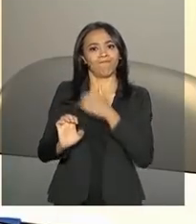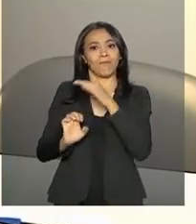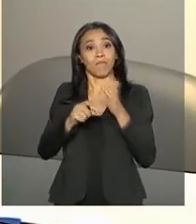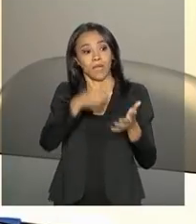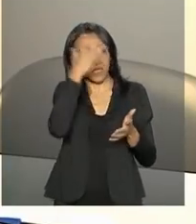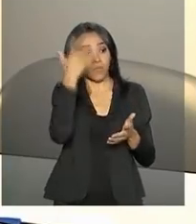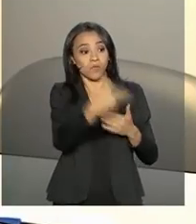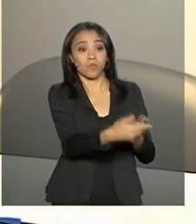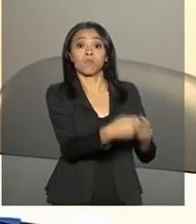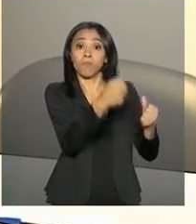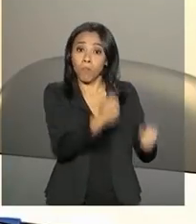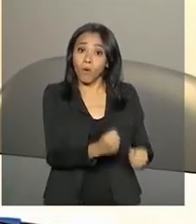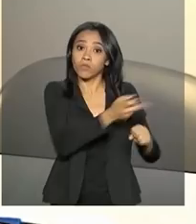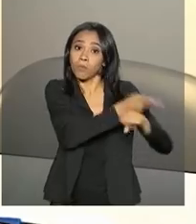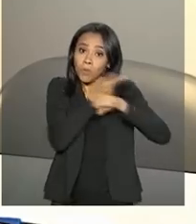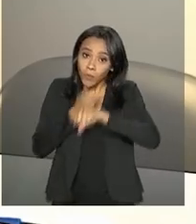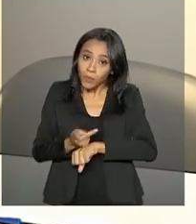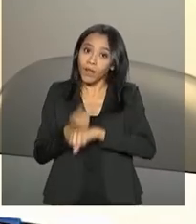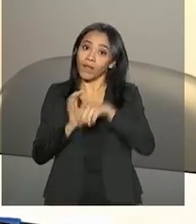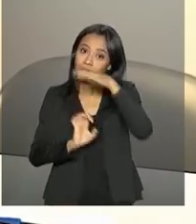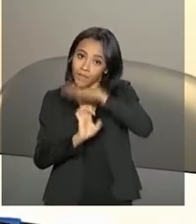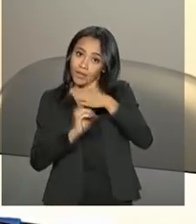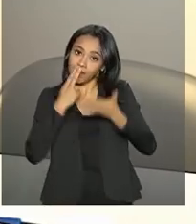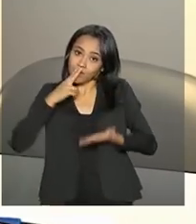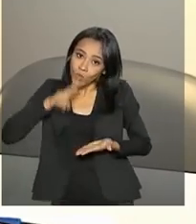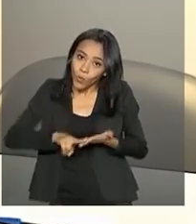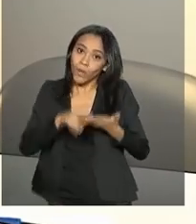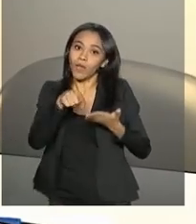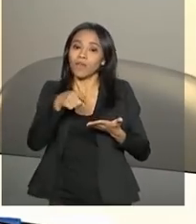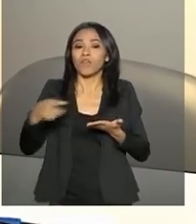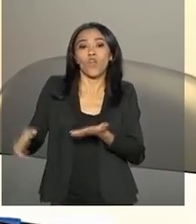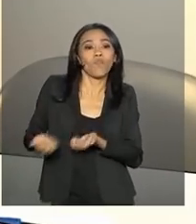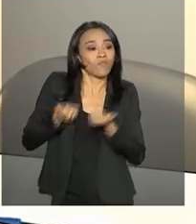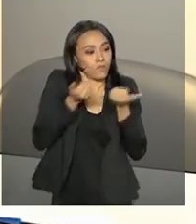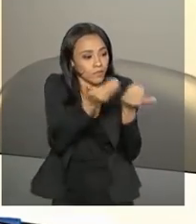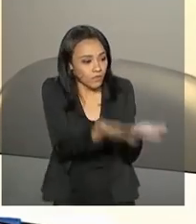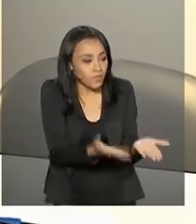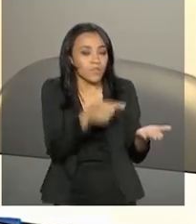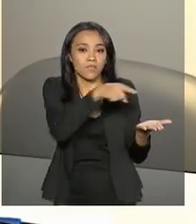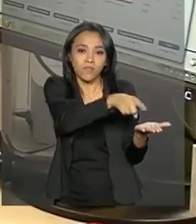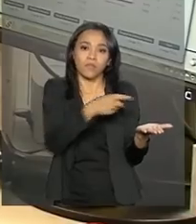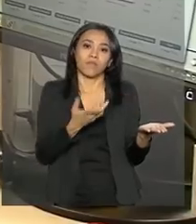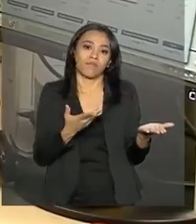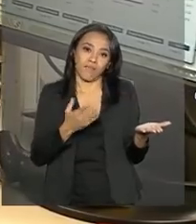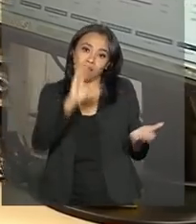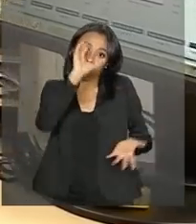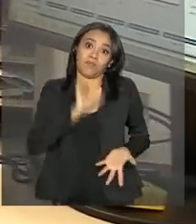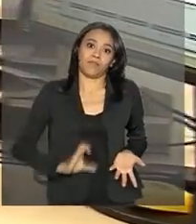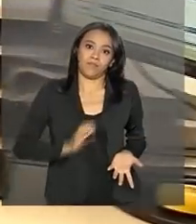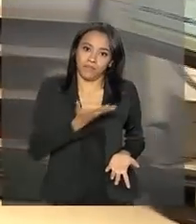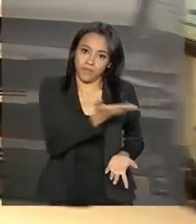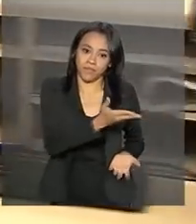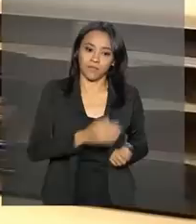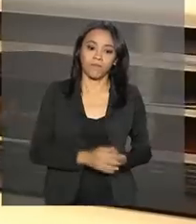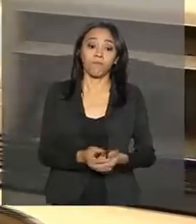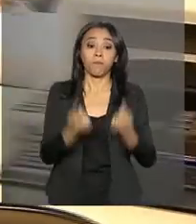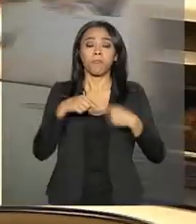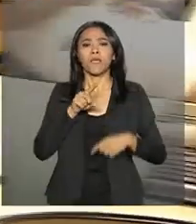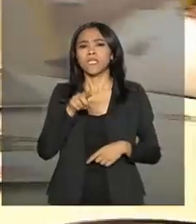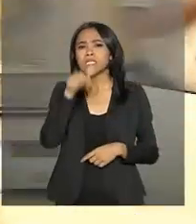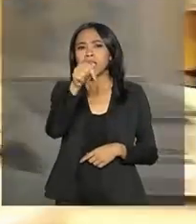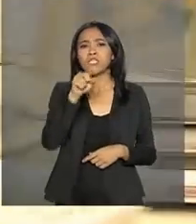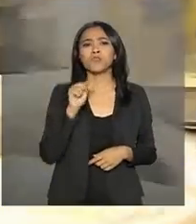o cidadão para dentro das nossas agências e, através do nosso atendimento, oferecer, ampliar, fortalecer a cidadania. Ao todo, os Correios têm 7